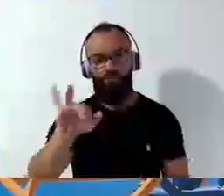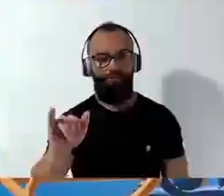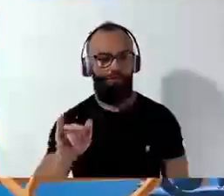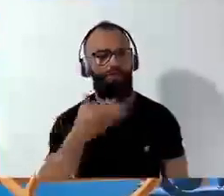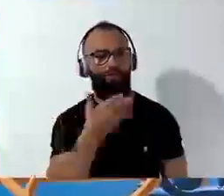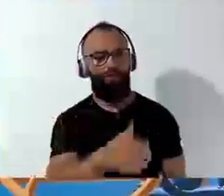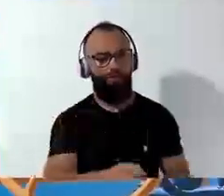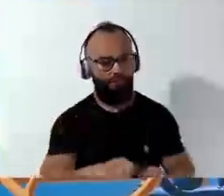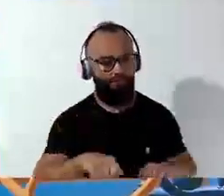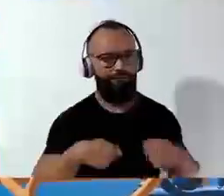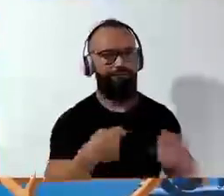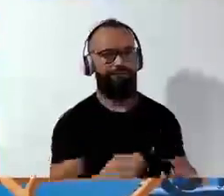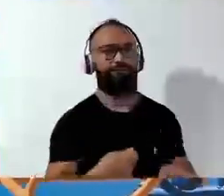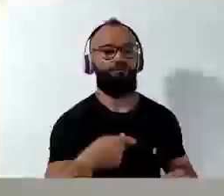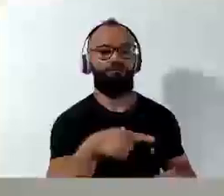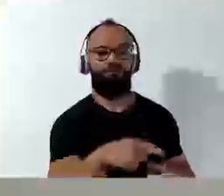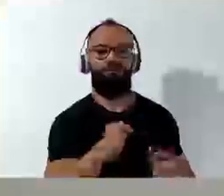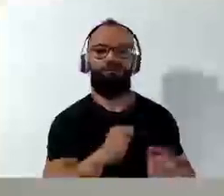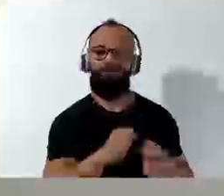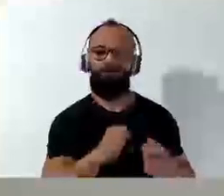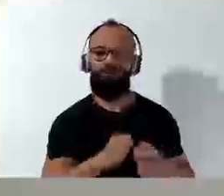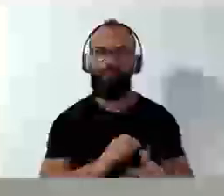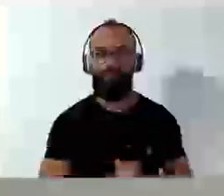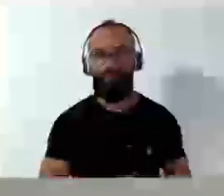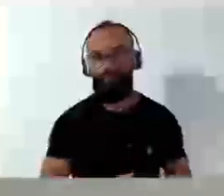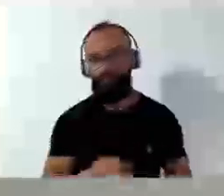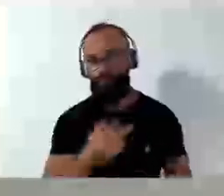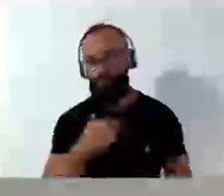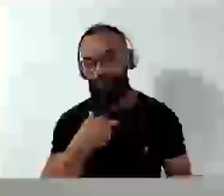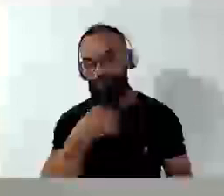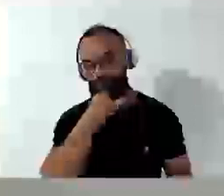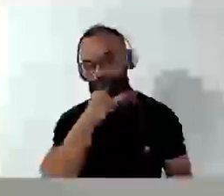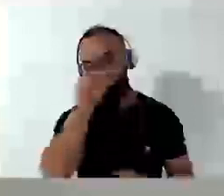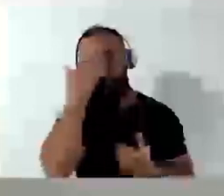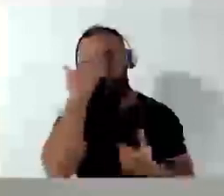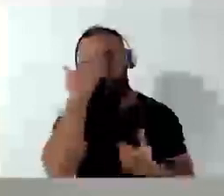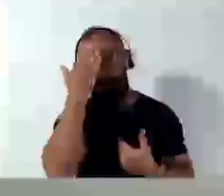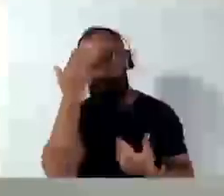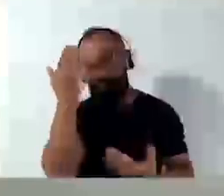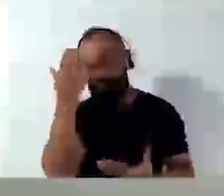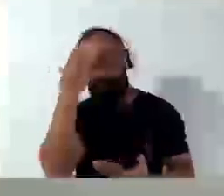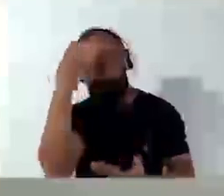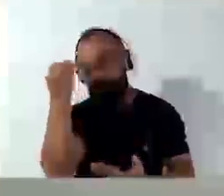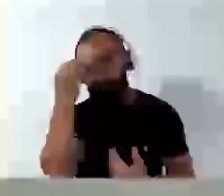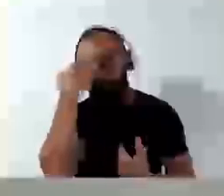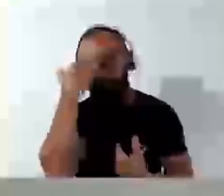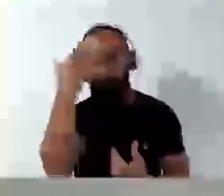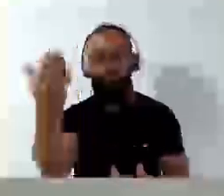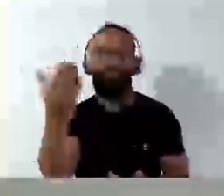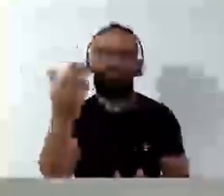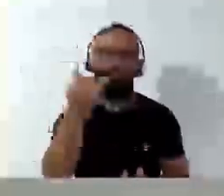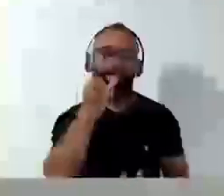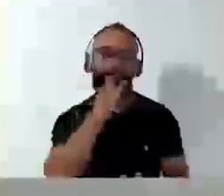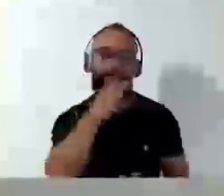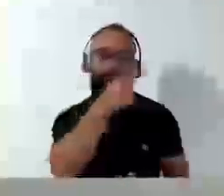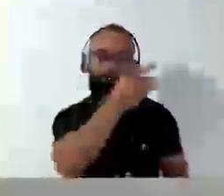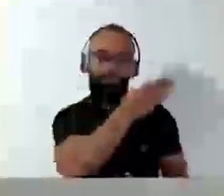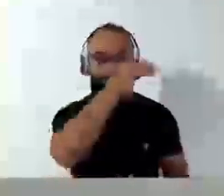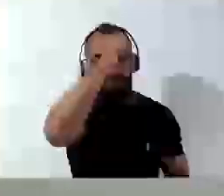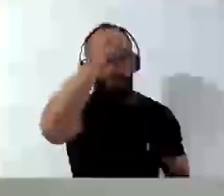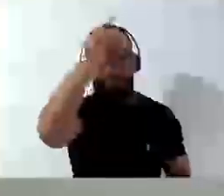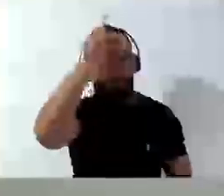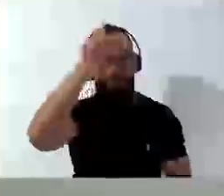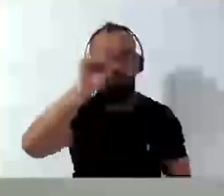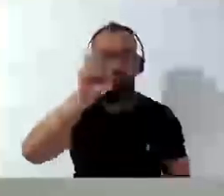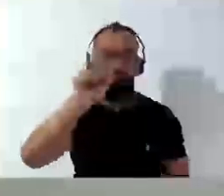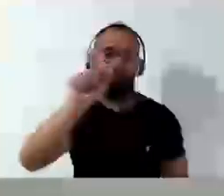essa dedicação. Não posso deixar aqui de agradecer ao prefeito Salmi, ao vice-prefeito Alexandre, em especial à comunidade da Fazenda, a qual me